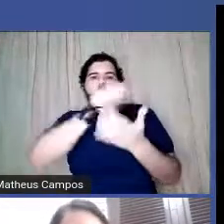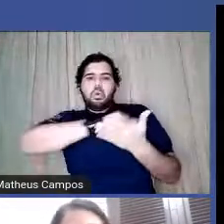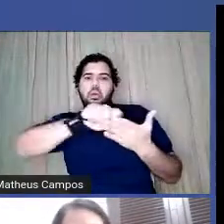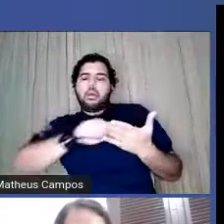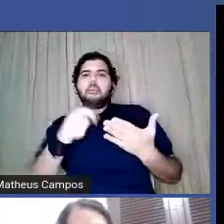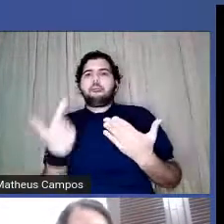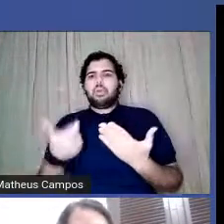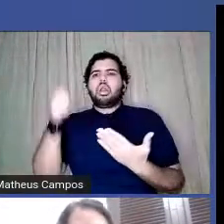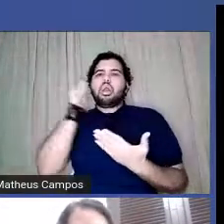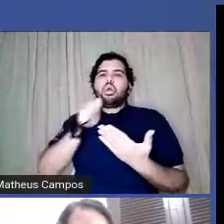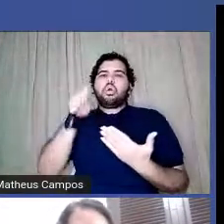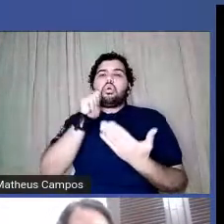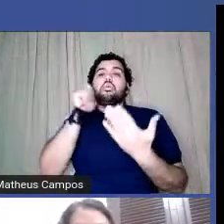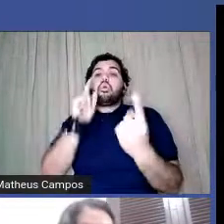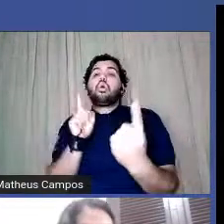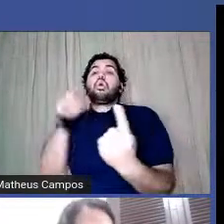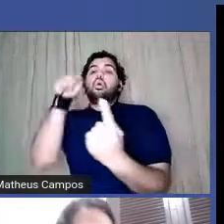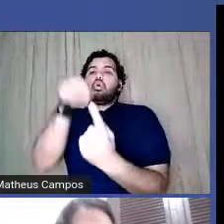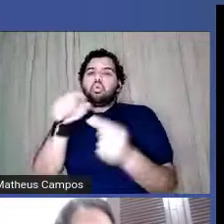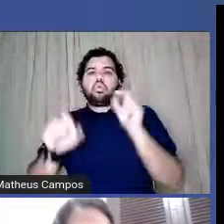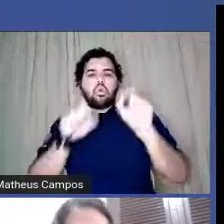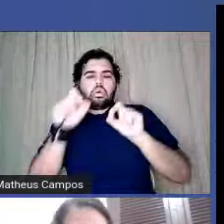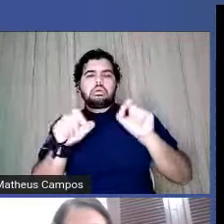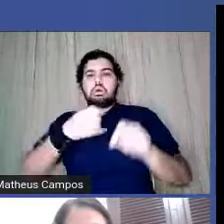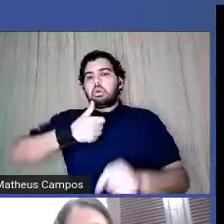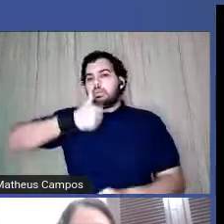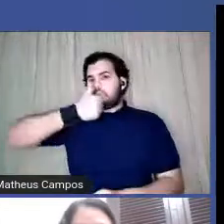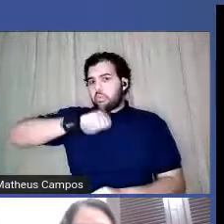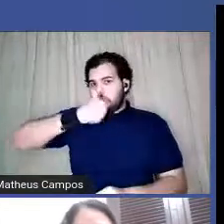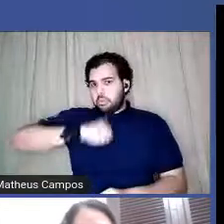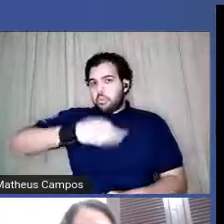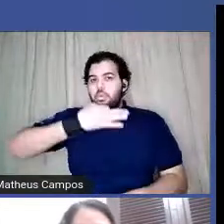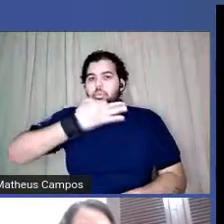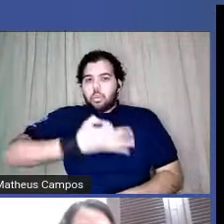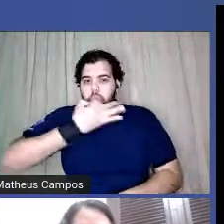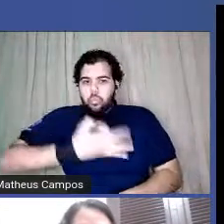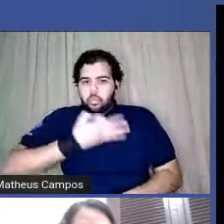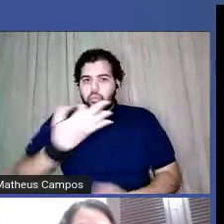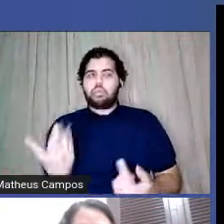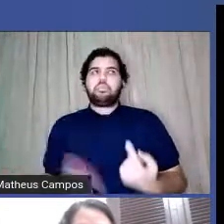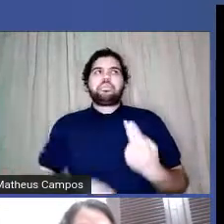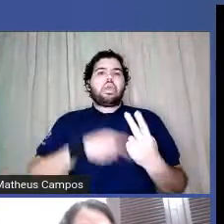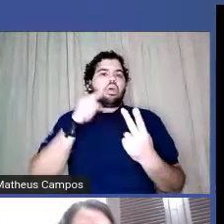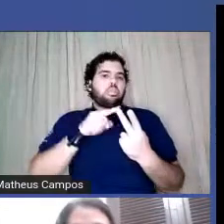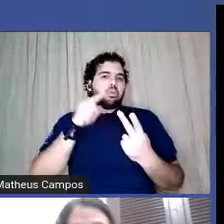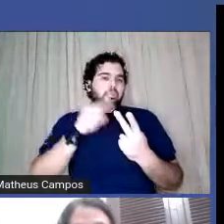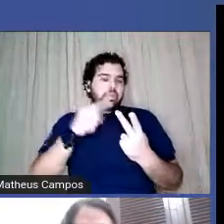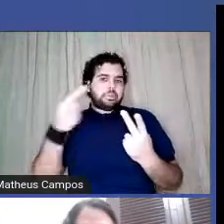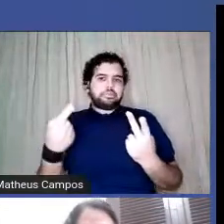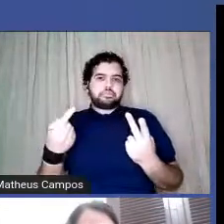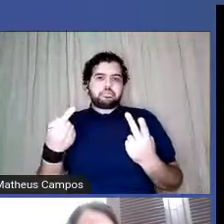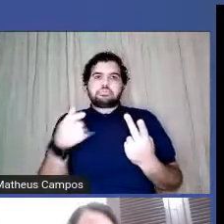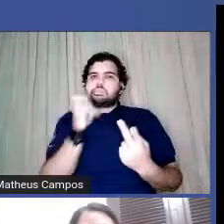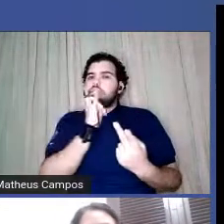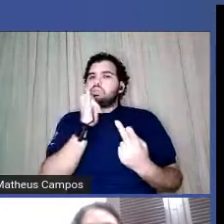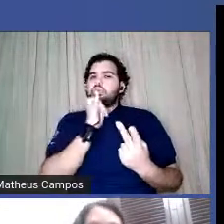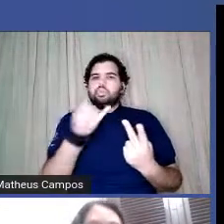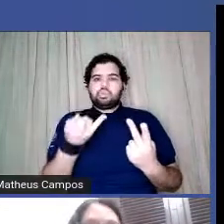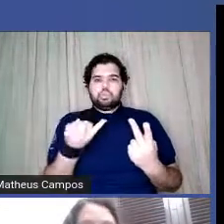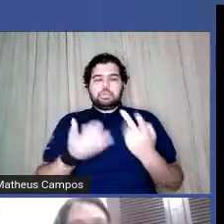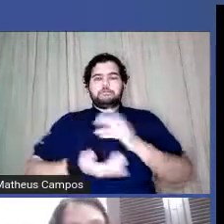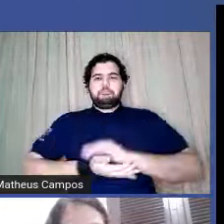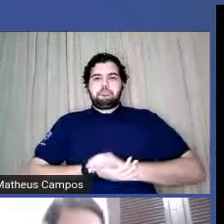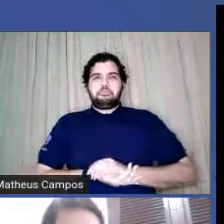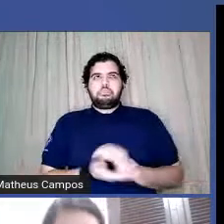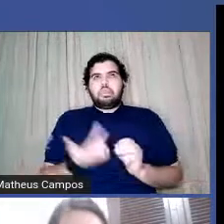numa perspectiva crítica, né, uma perspectiva de, digamos, de, eu